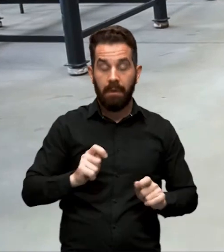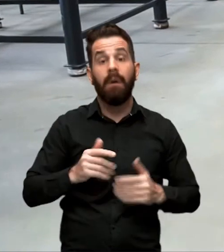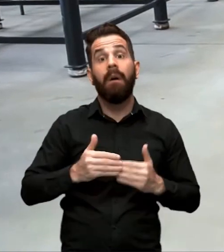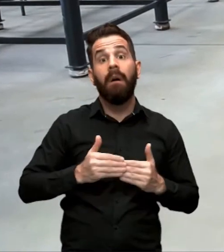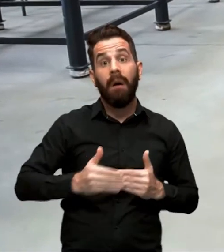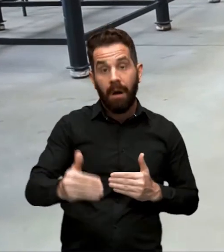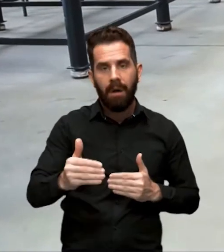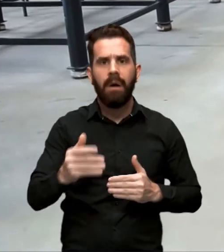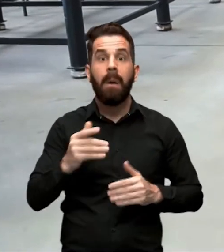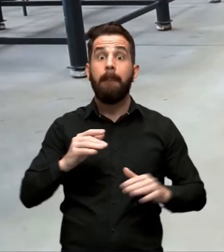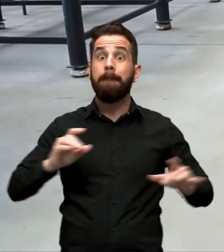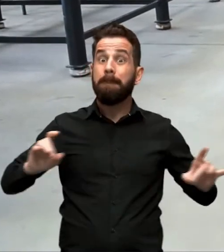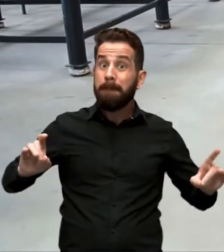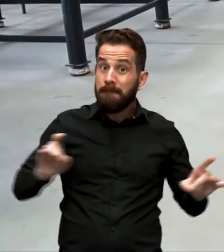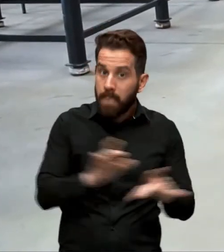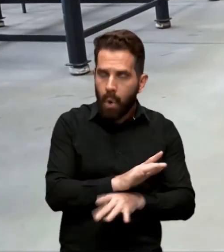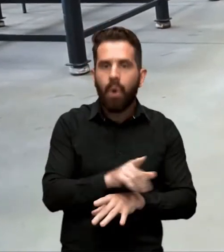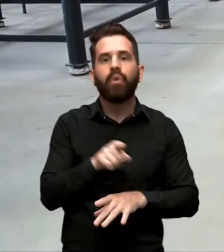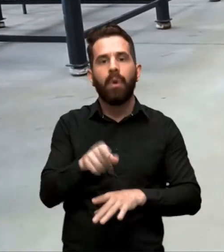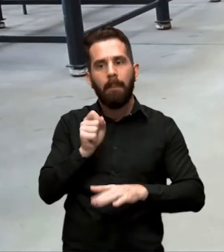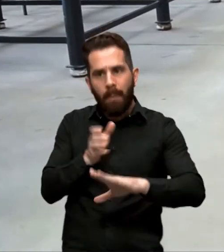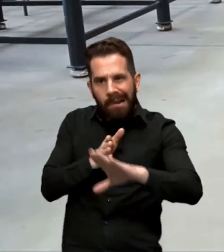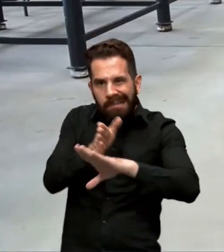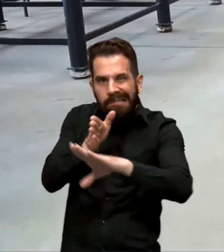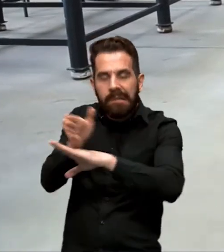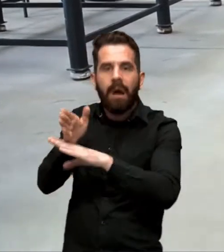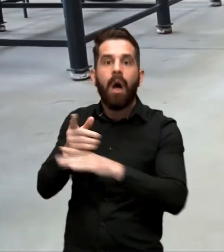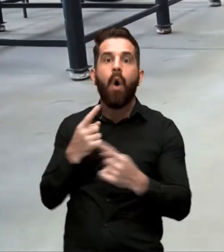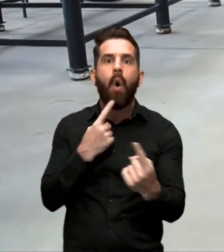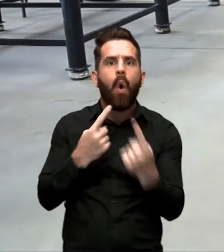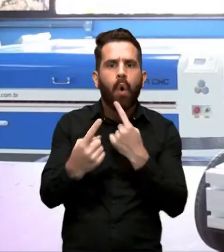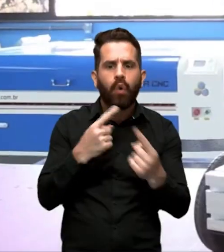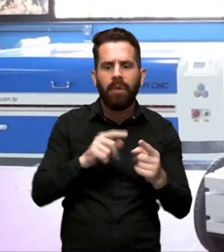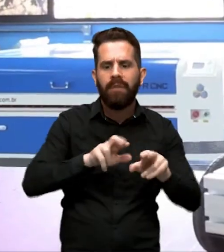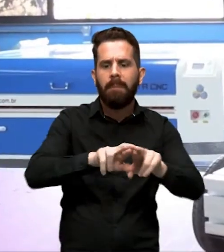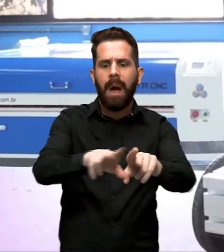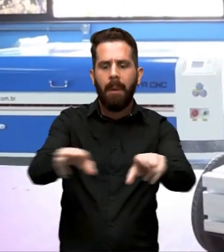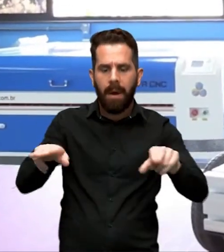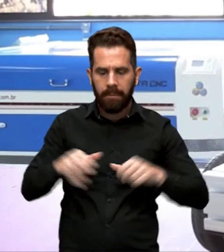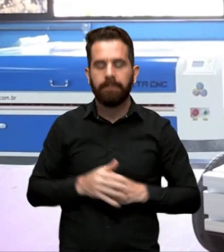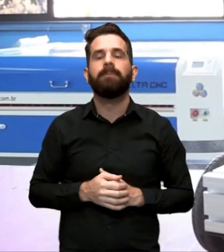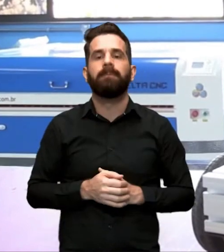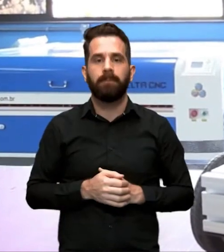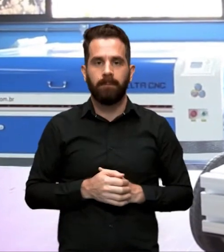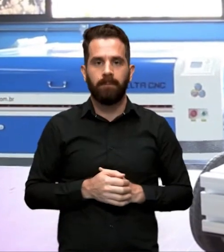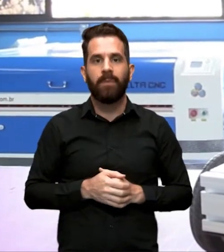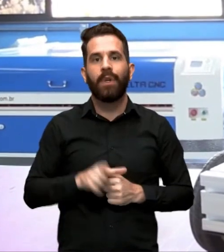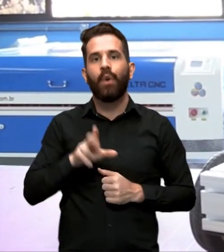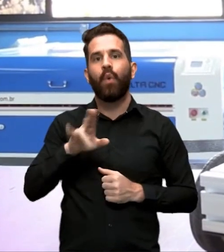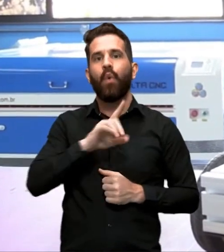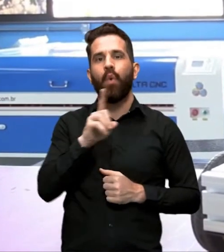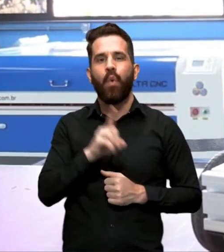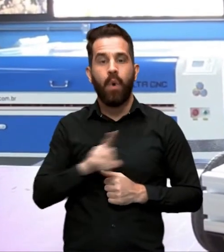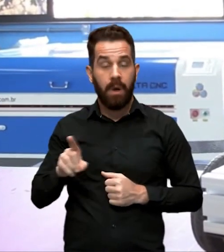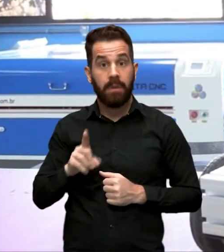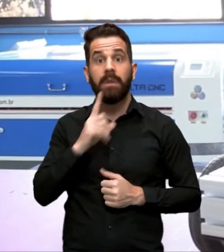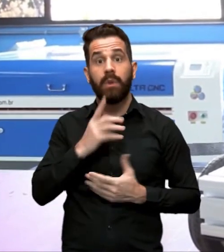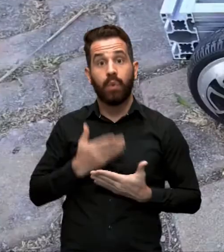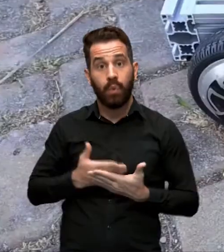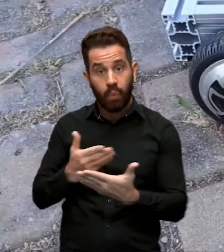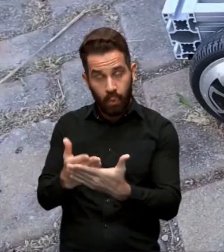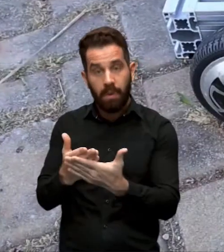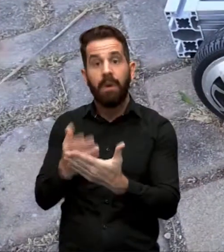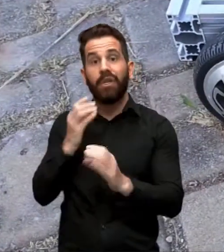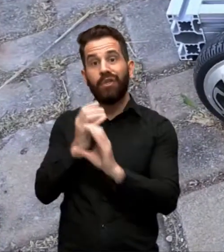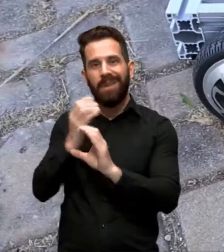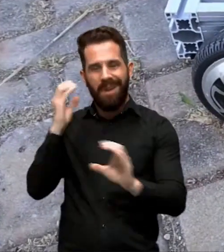vai poder inspecionar as estruturas de rodovias. O Luiz Fernando, estudante de Engenharia de Computação,